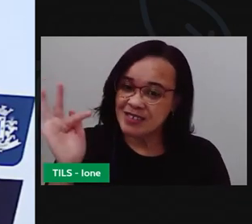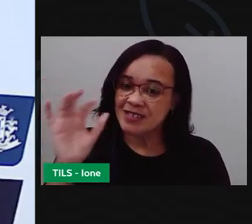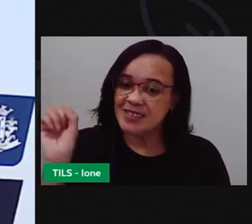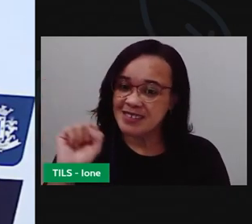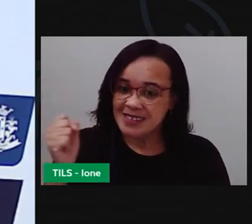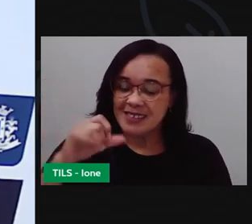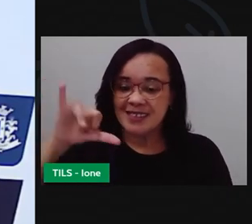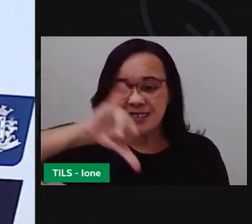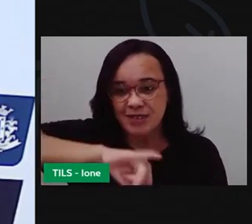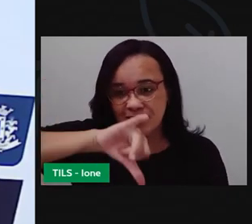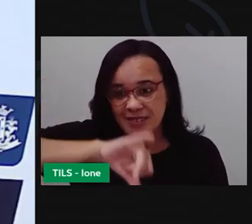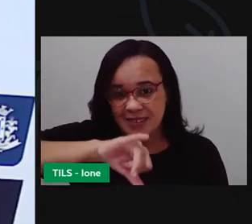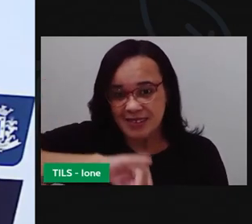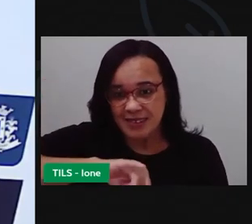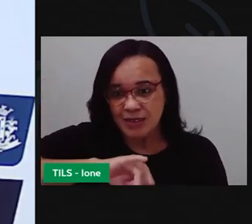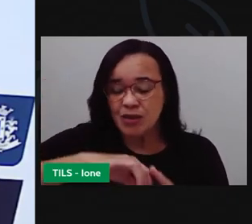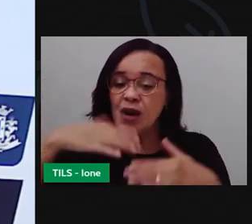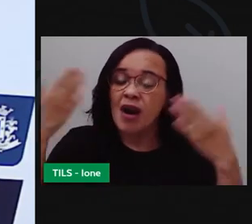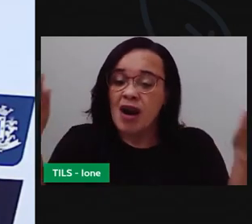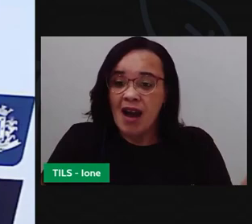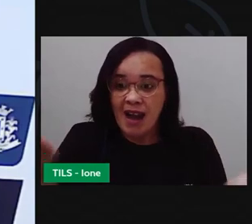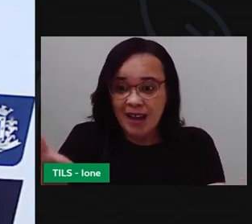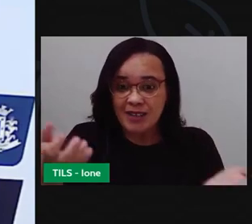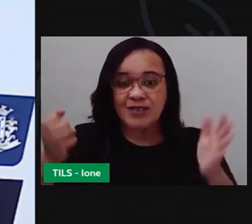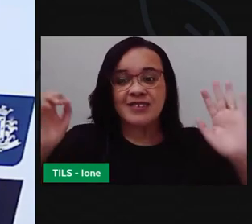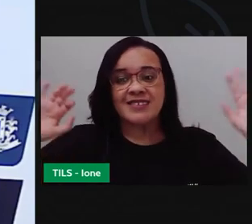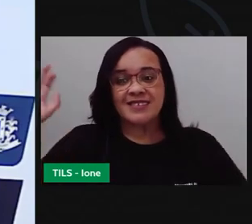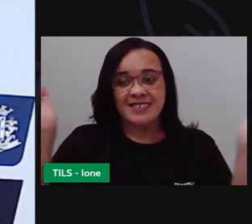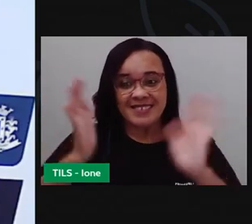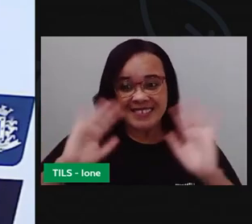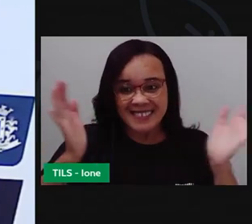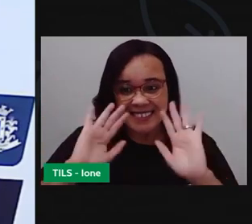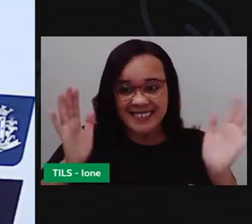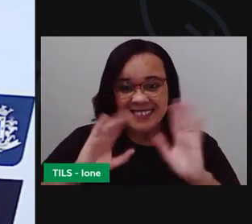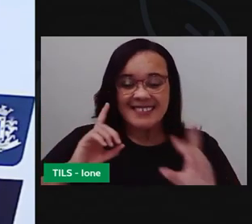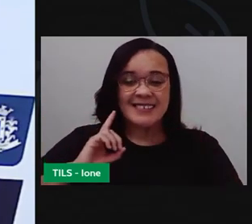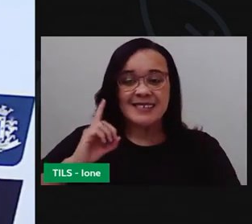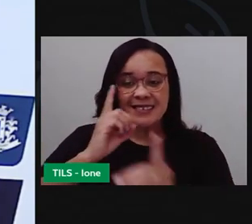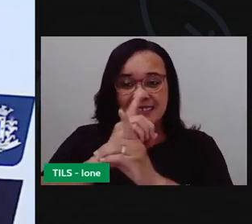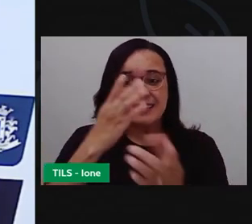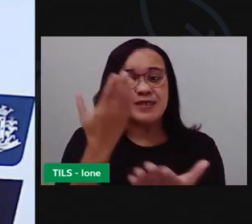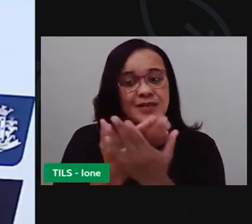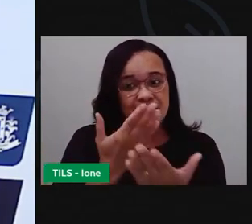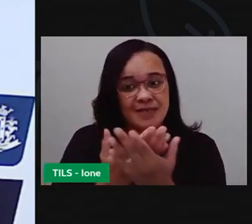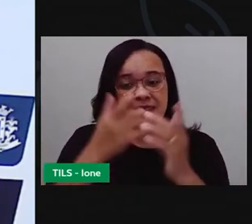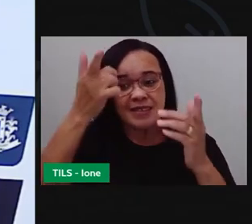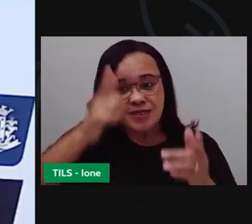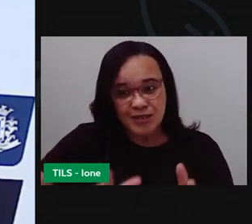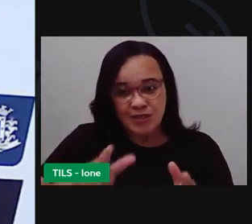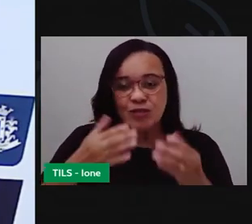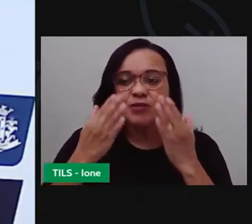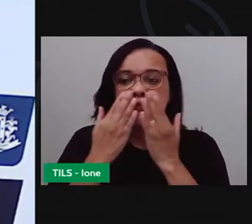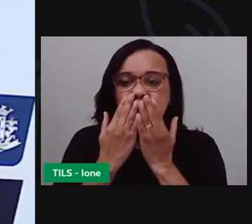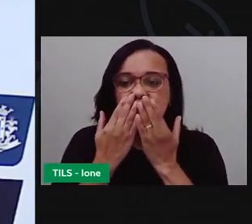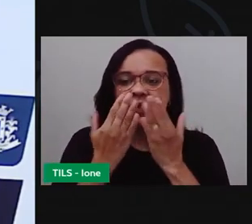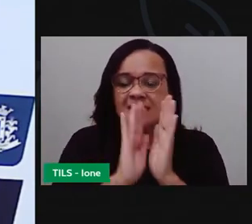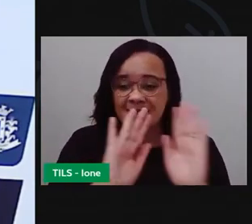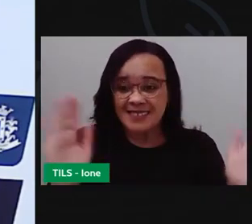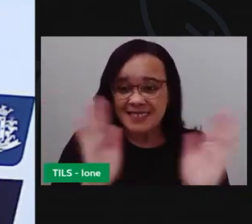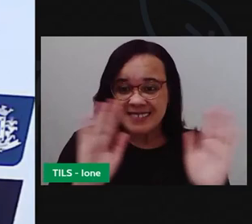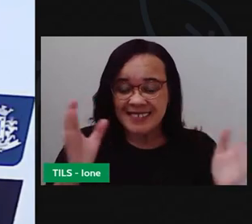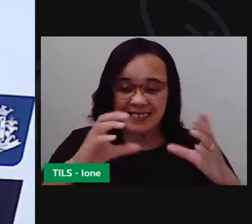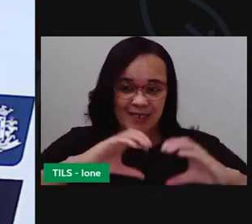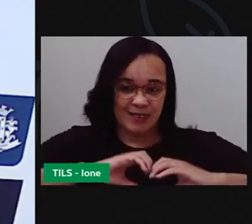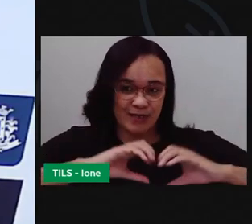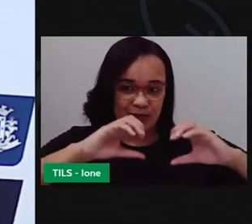Agora, a gente vai seguir seguindo, meus irmãos, tá? A gente se vê na próxima aula. Beijo grande